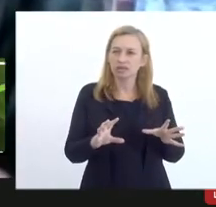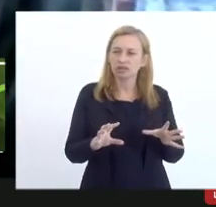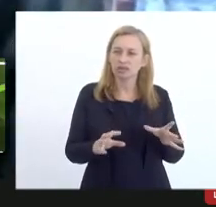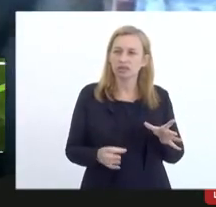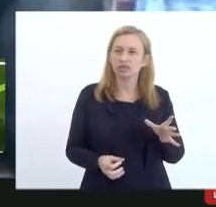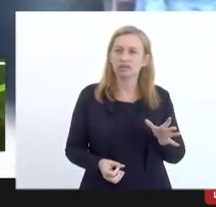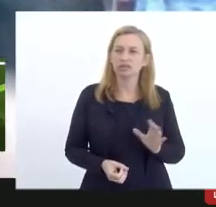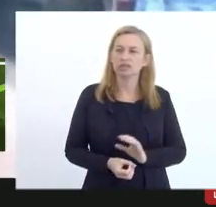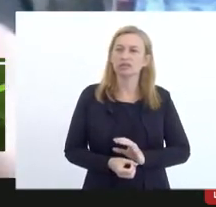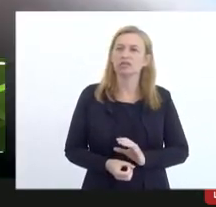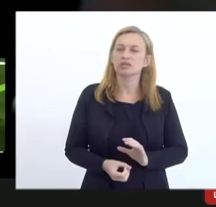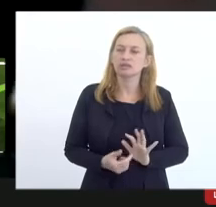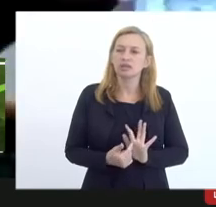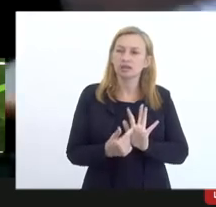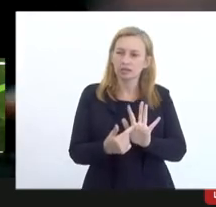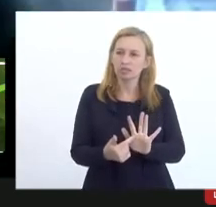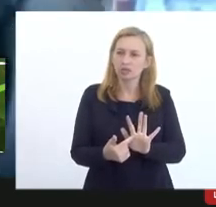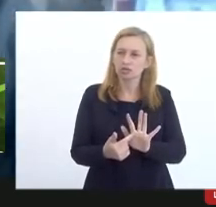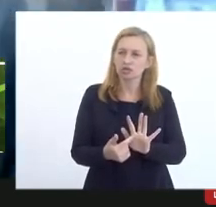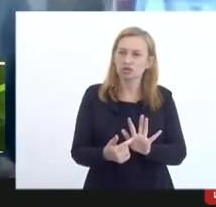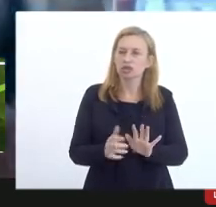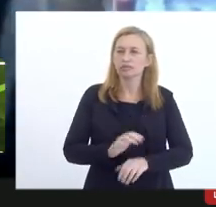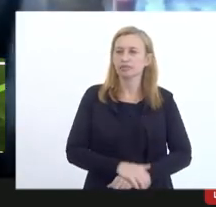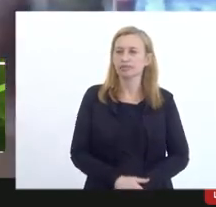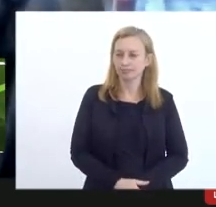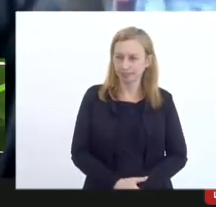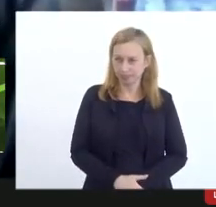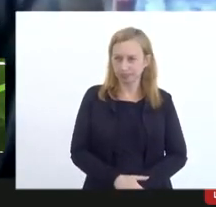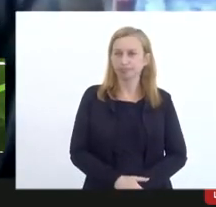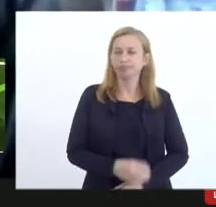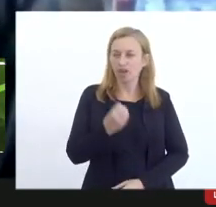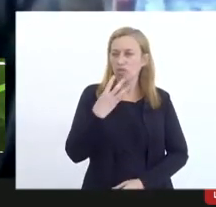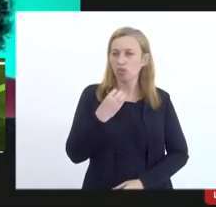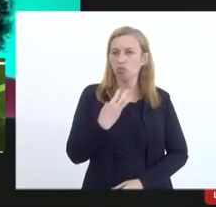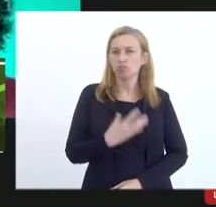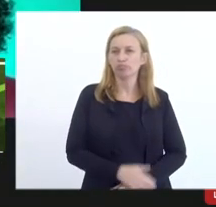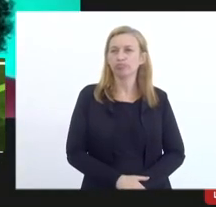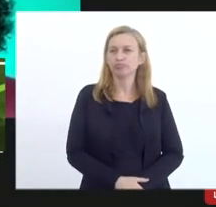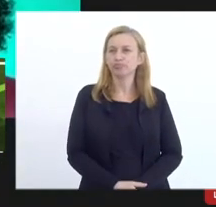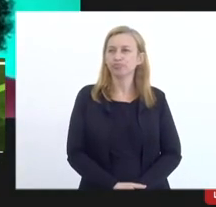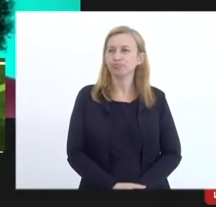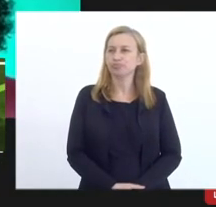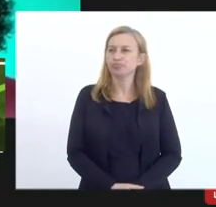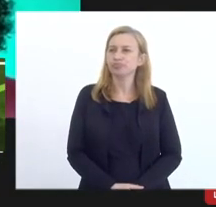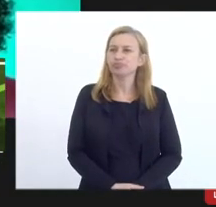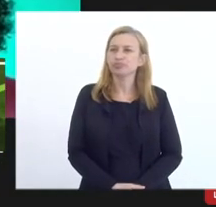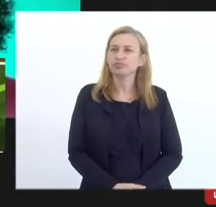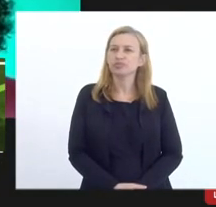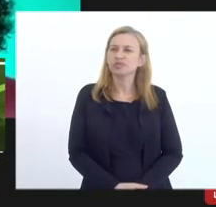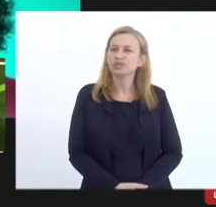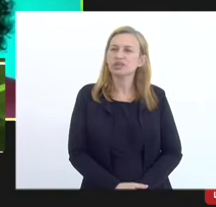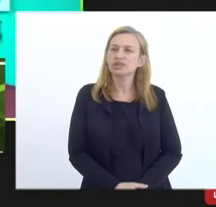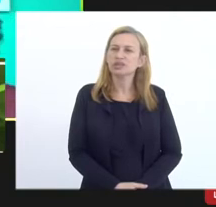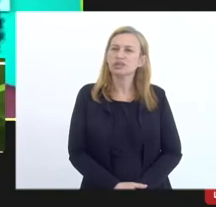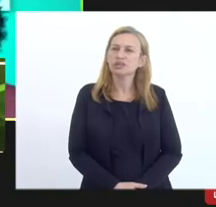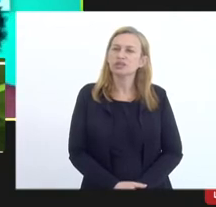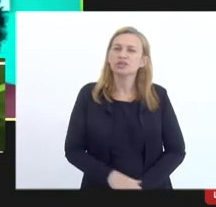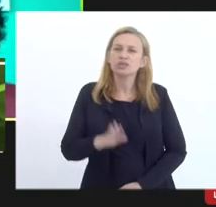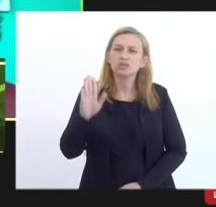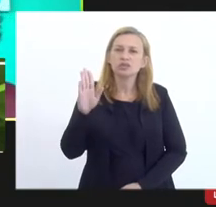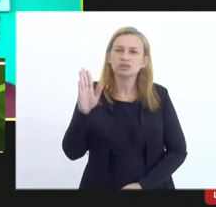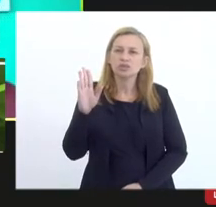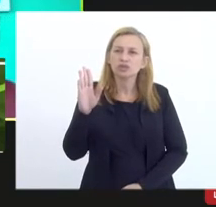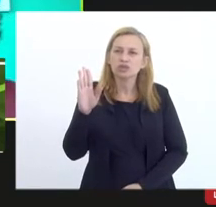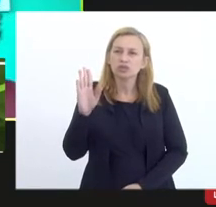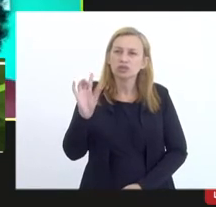amostragem nos termos etc. Isso. É, acho que é... Mestre Paulão. Eu só... Desculpa.